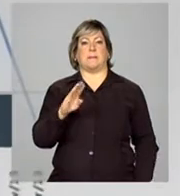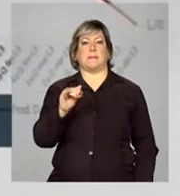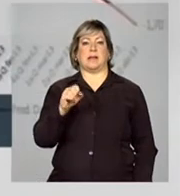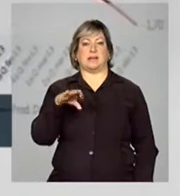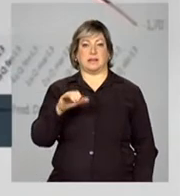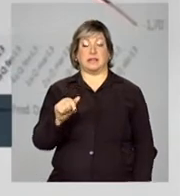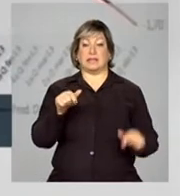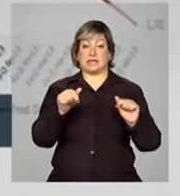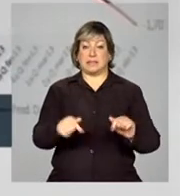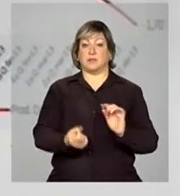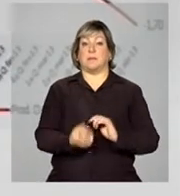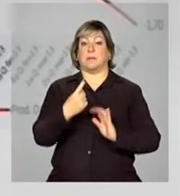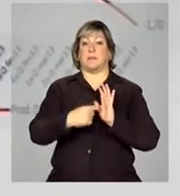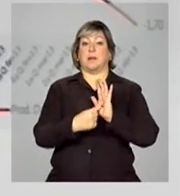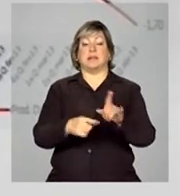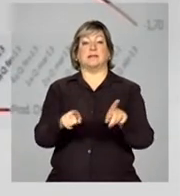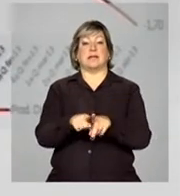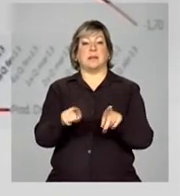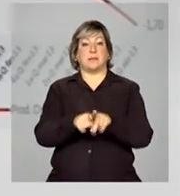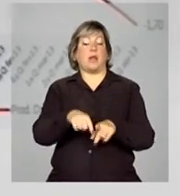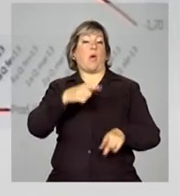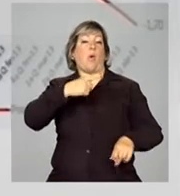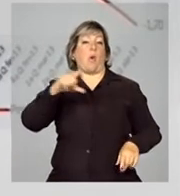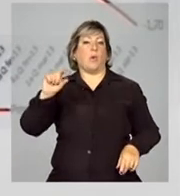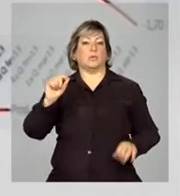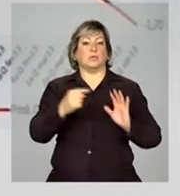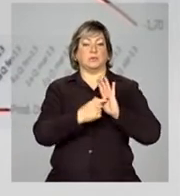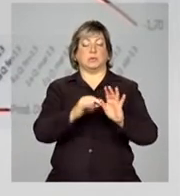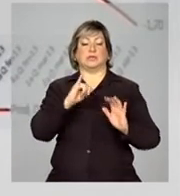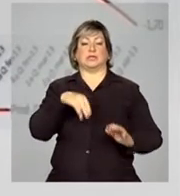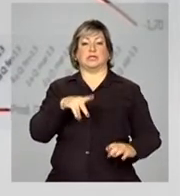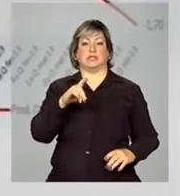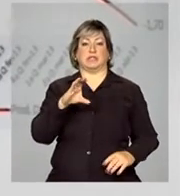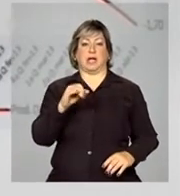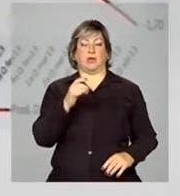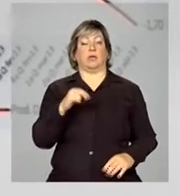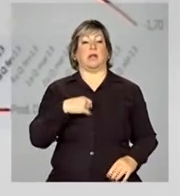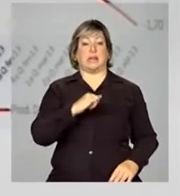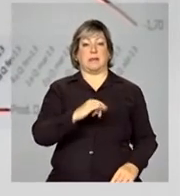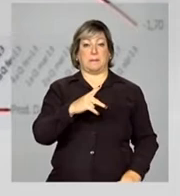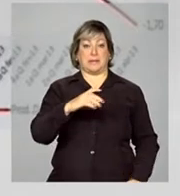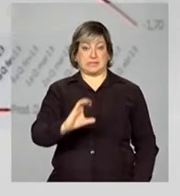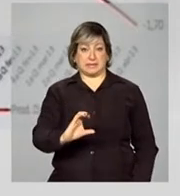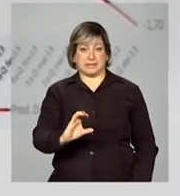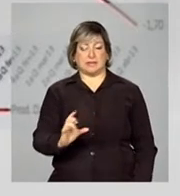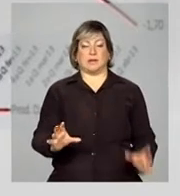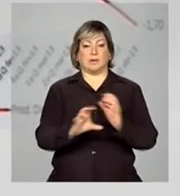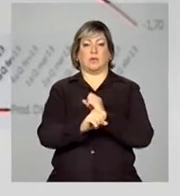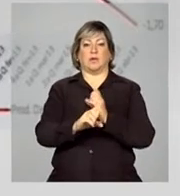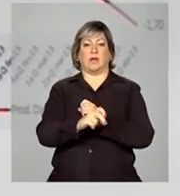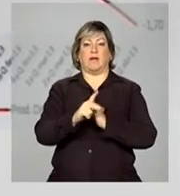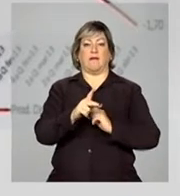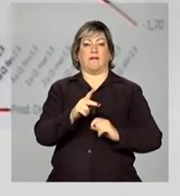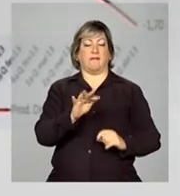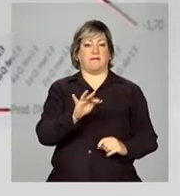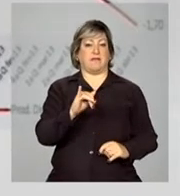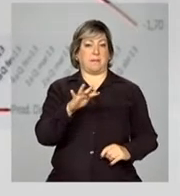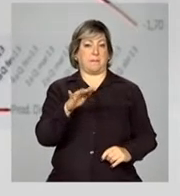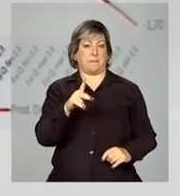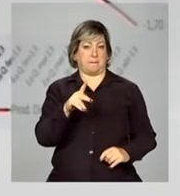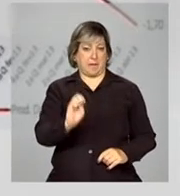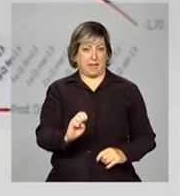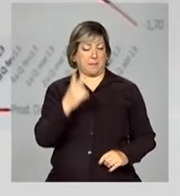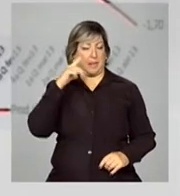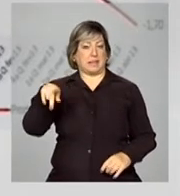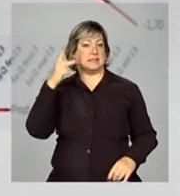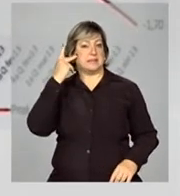Isso aparece também em outros indicadores, como o IPC calculado pela FIP para São Paulo, e o